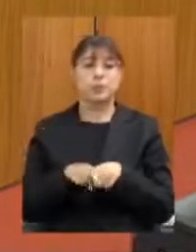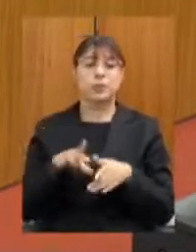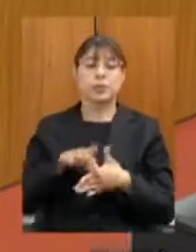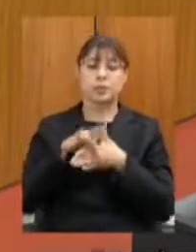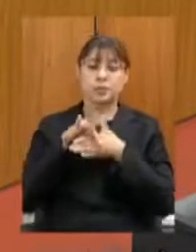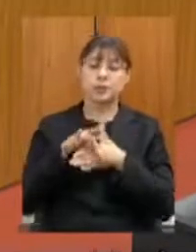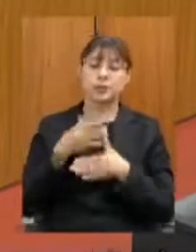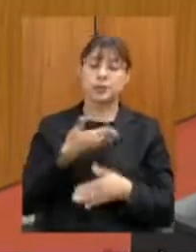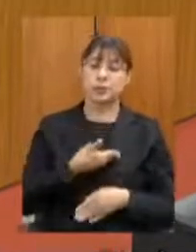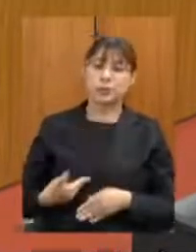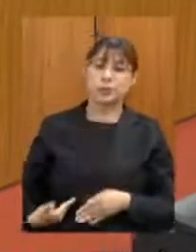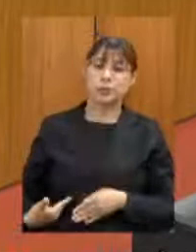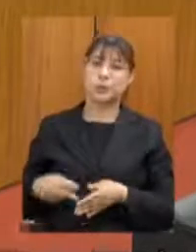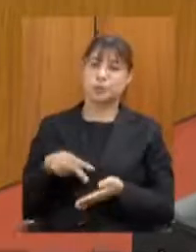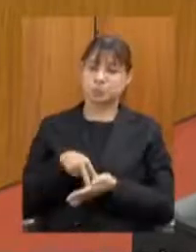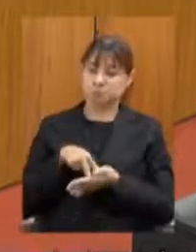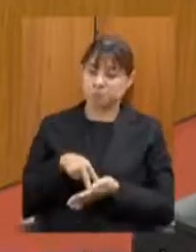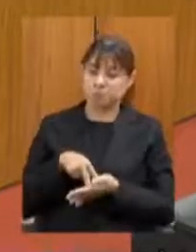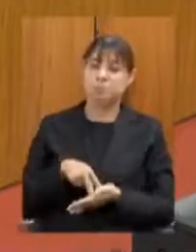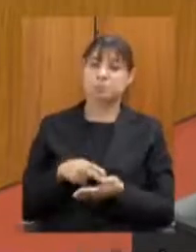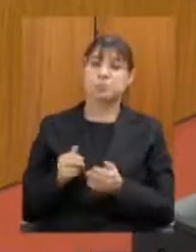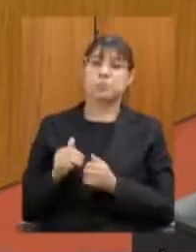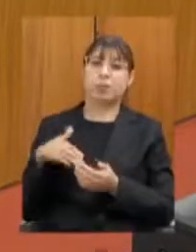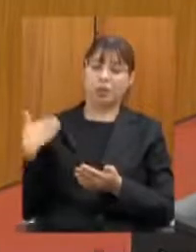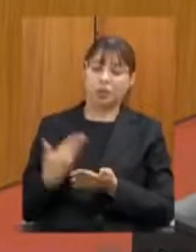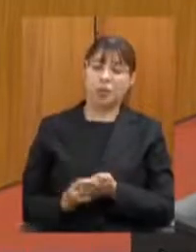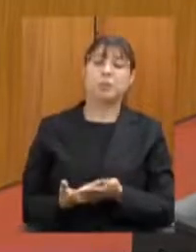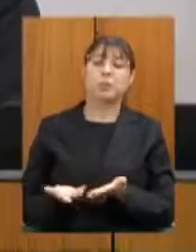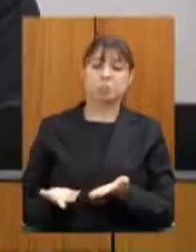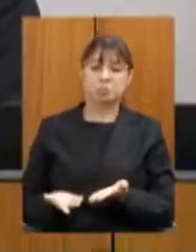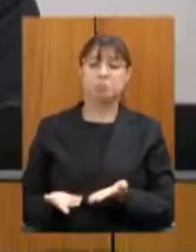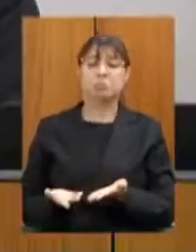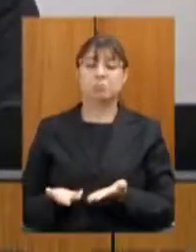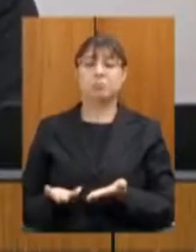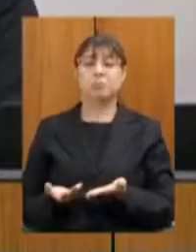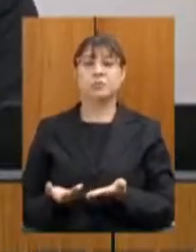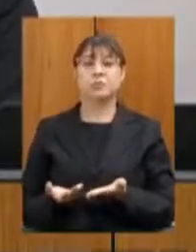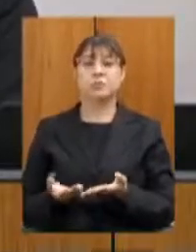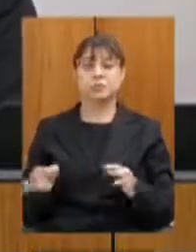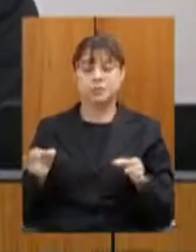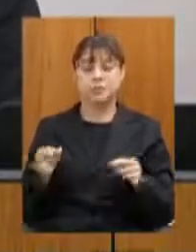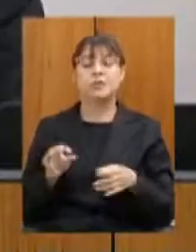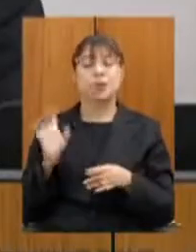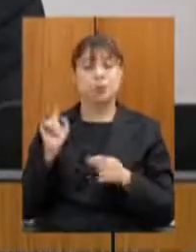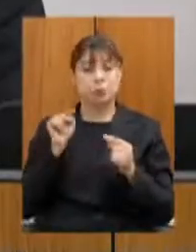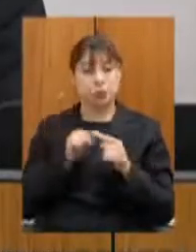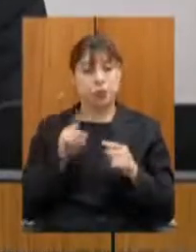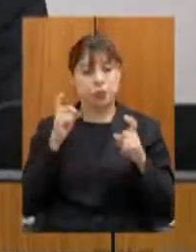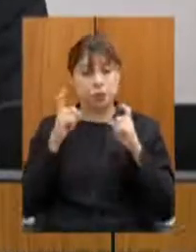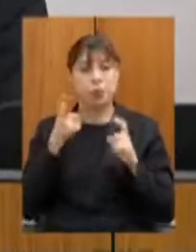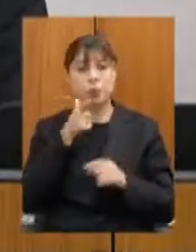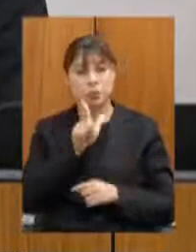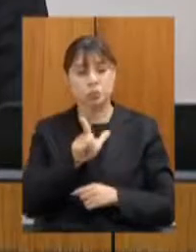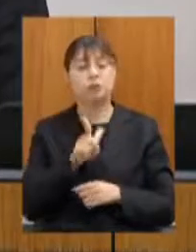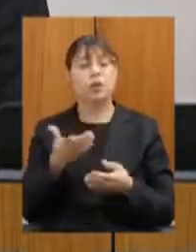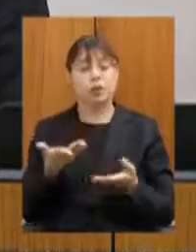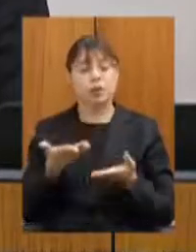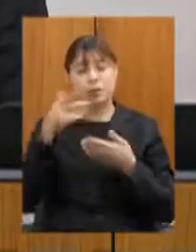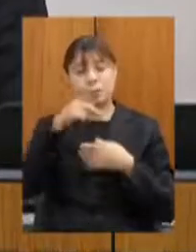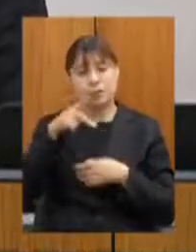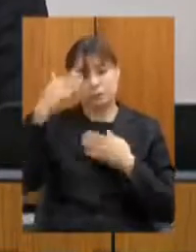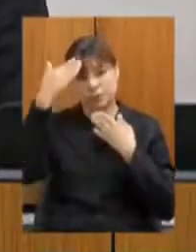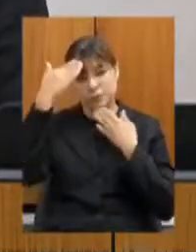de governo firme aqui até agora está cumprida a finalidade da reunião a presidência